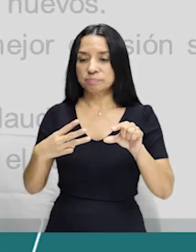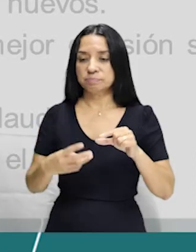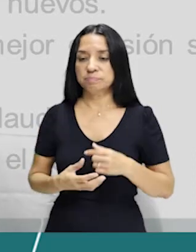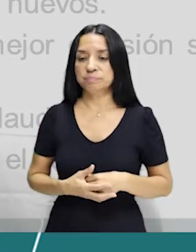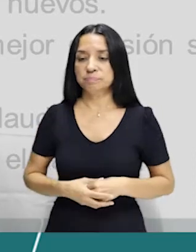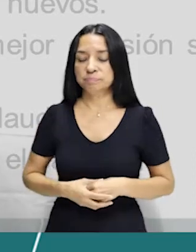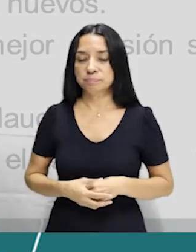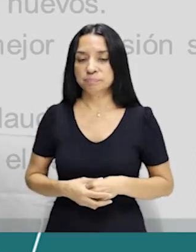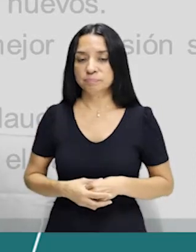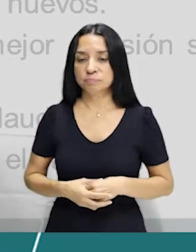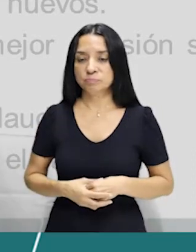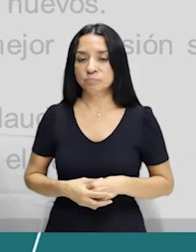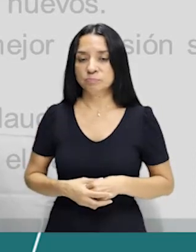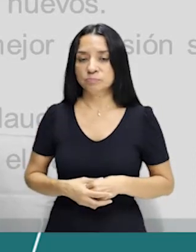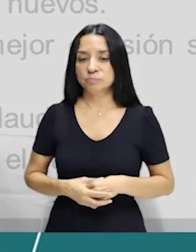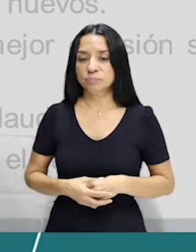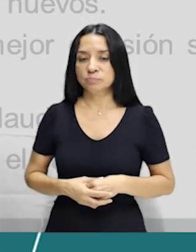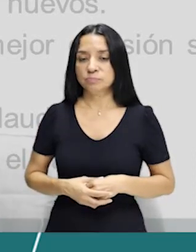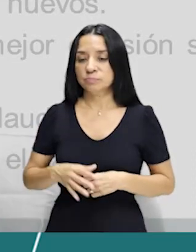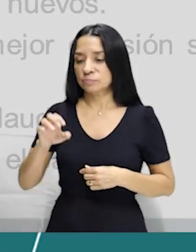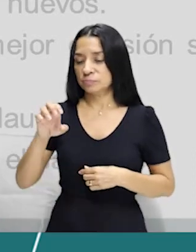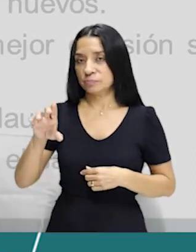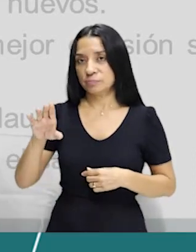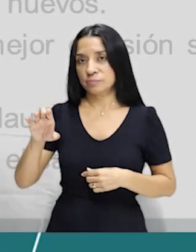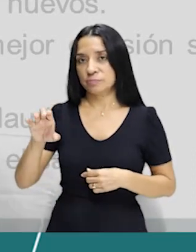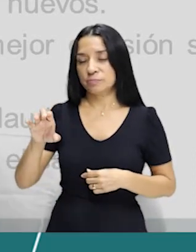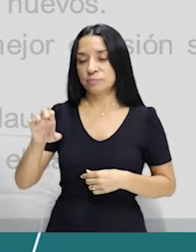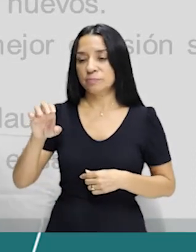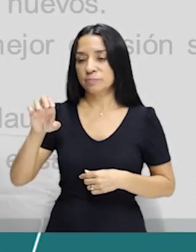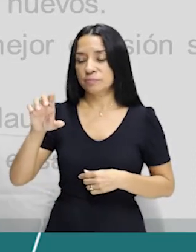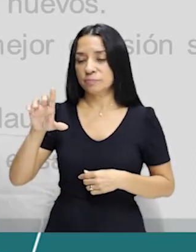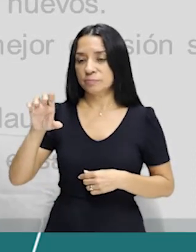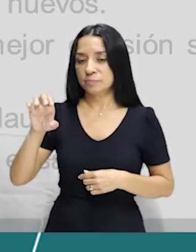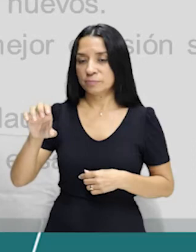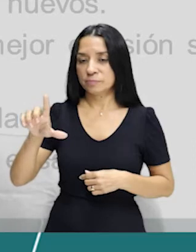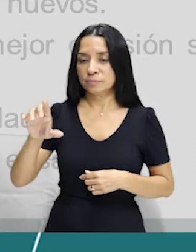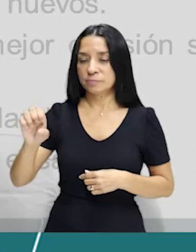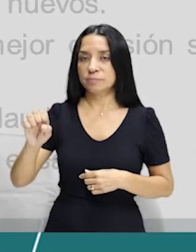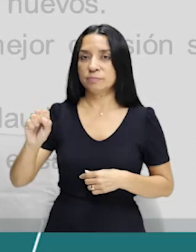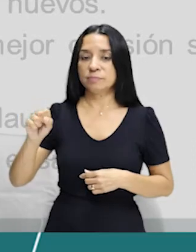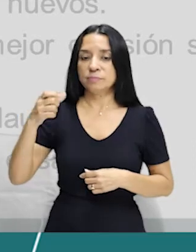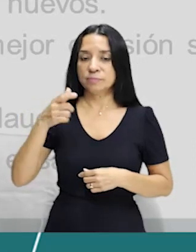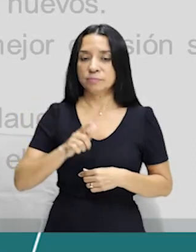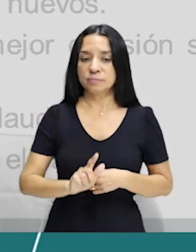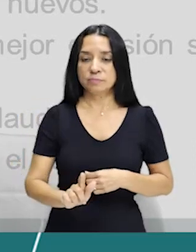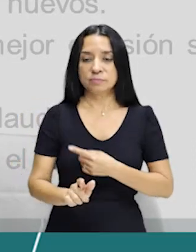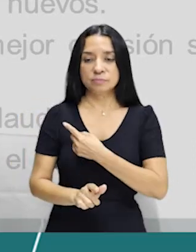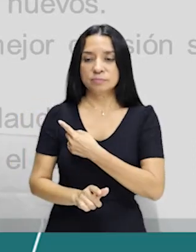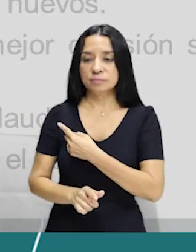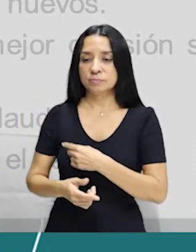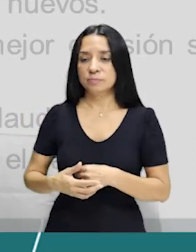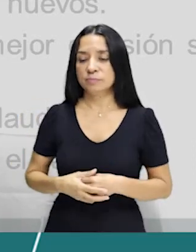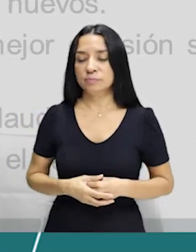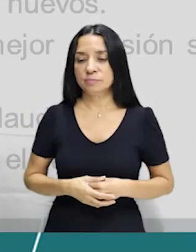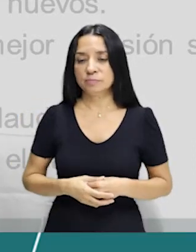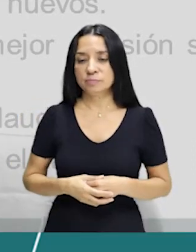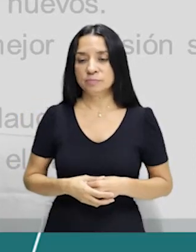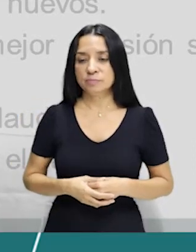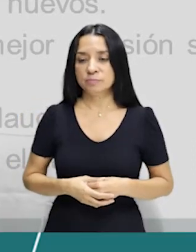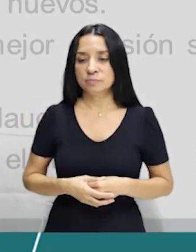niños, eles novamente, né? Usar, o meu verbo, com ruguetes nuevos.